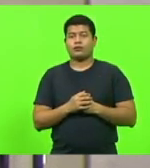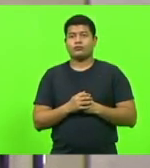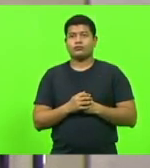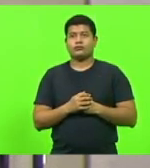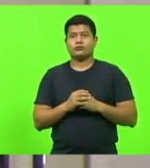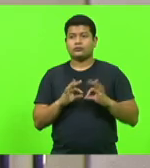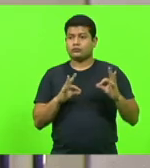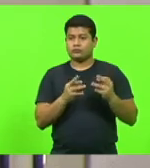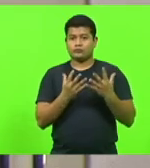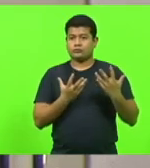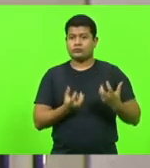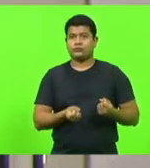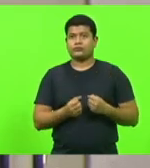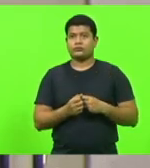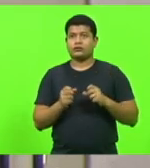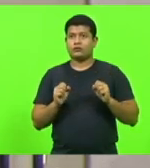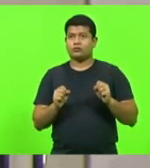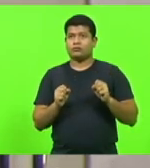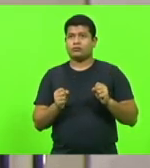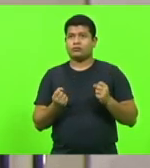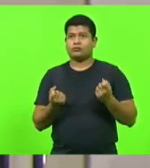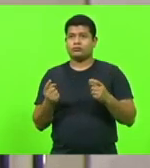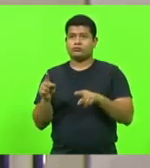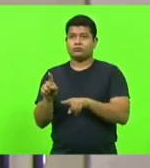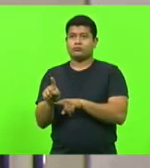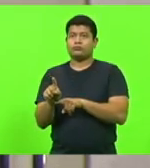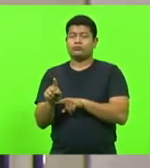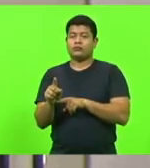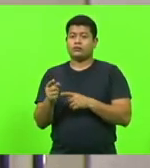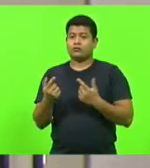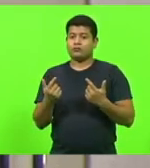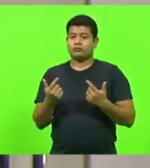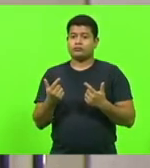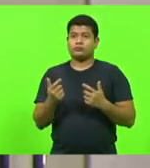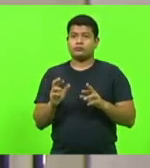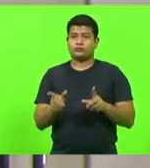Posso fazer o inverso da votação, como aqui não tinha levantado a mão antes. Posso fazer?